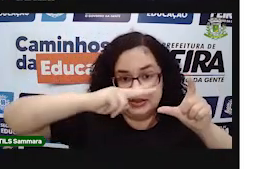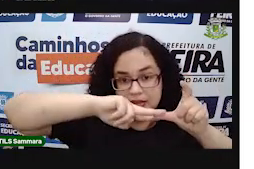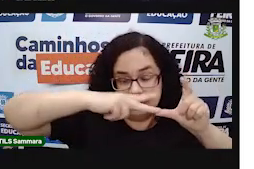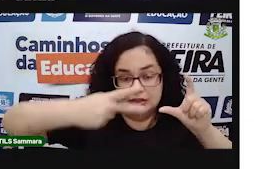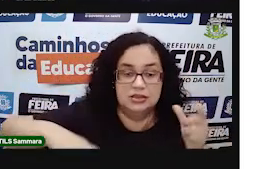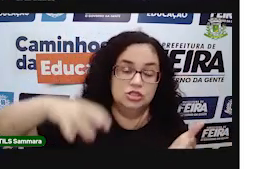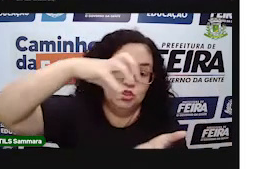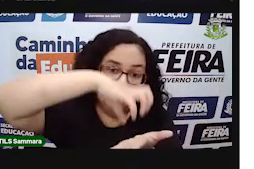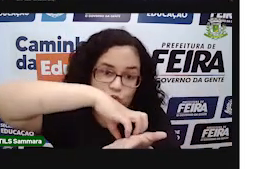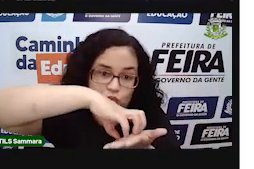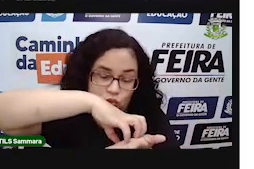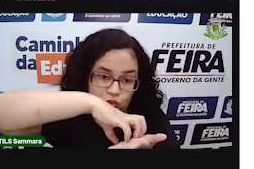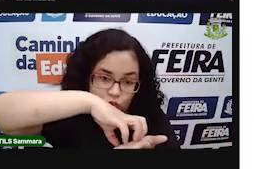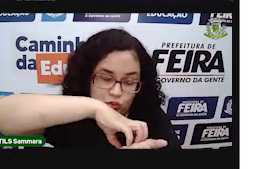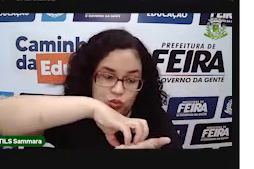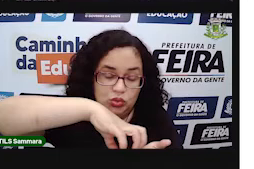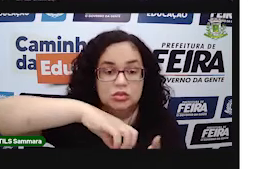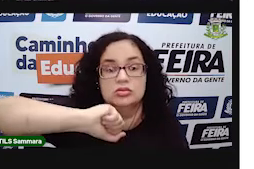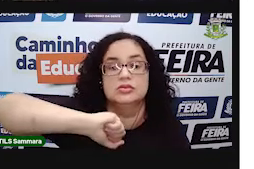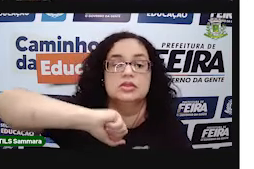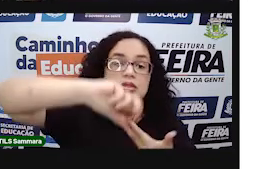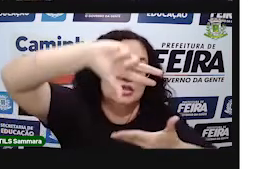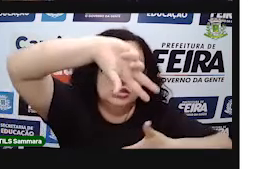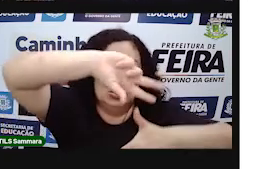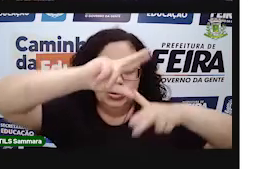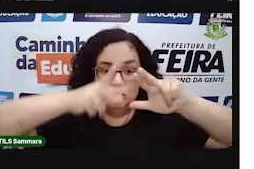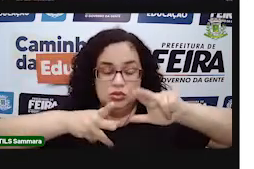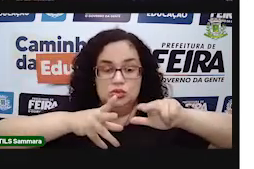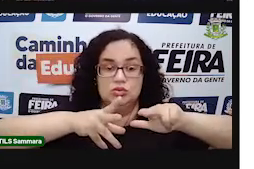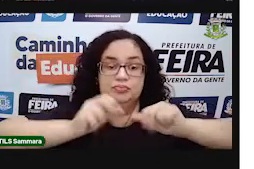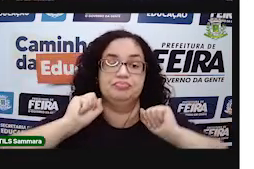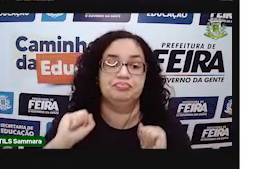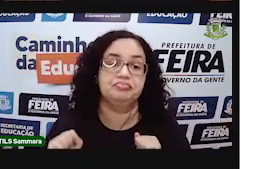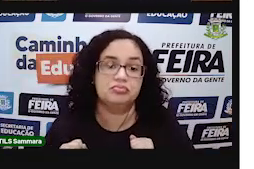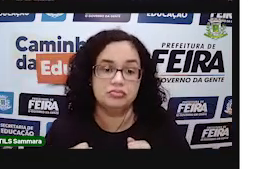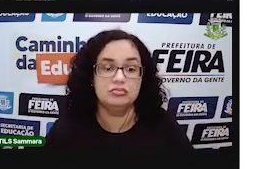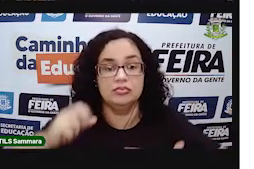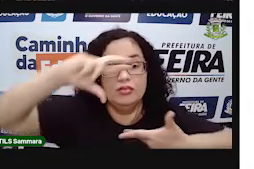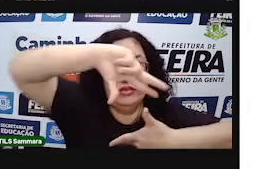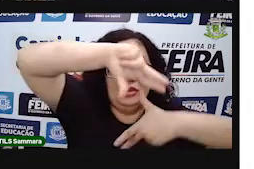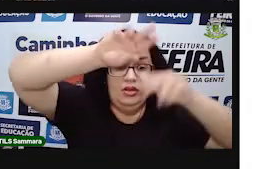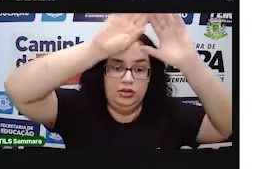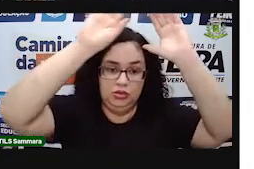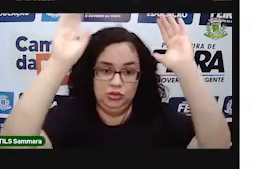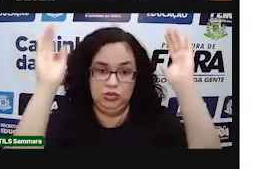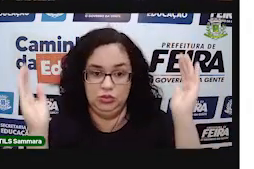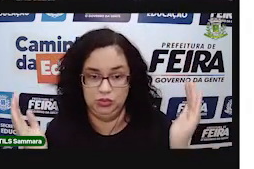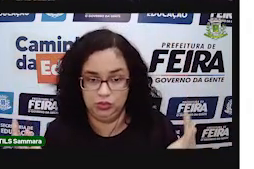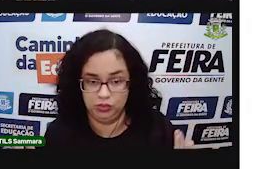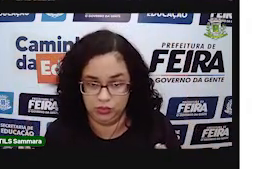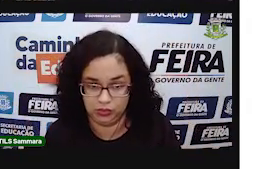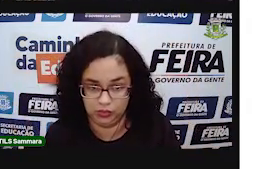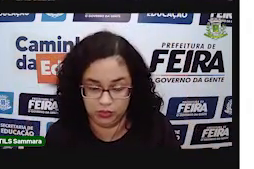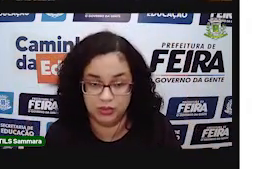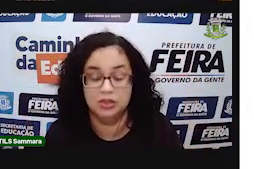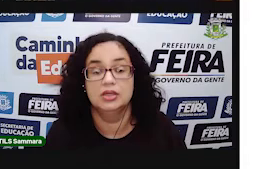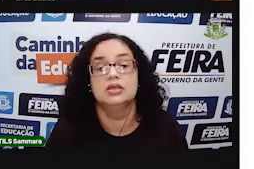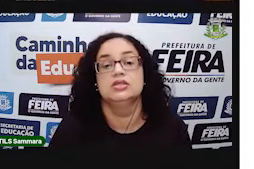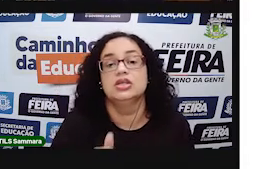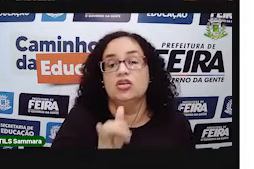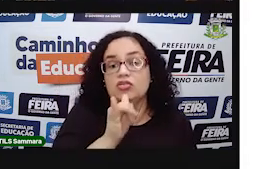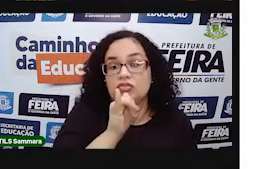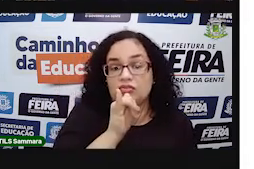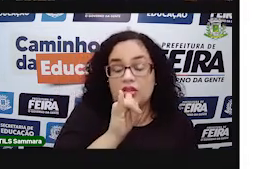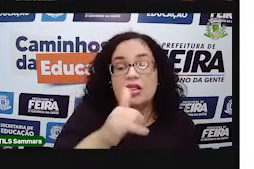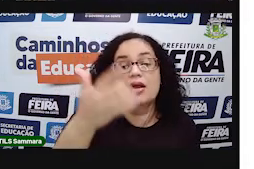os sólidos geométricos em poliedros e em corpos redondos. É só isso, tá? Como a gente acabou de dizer,